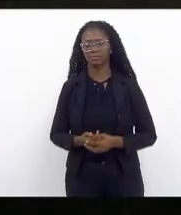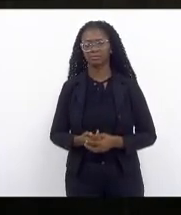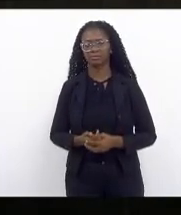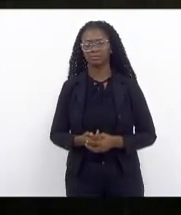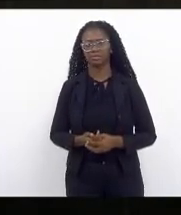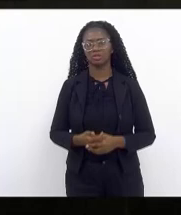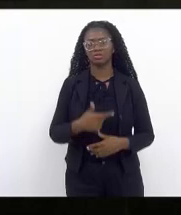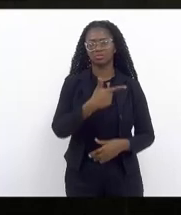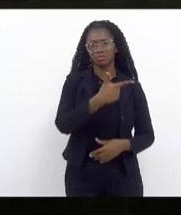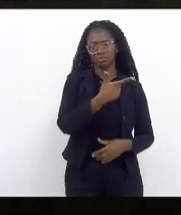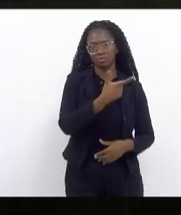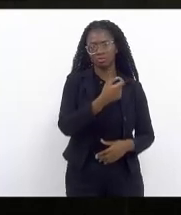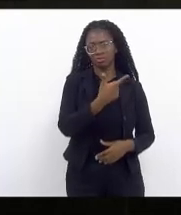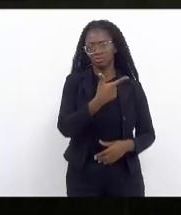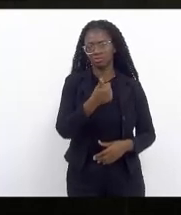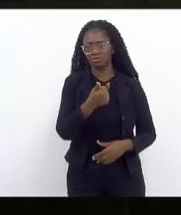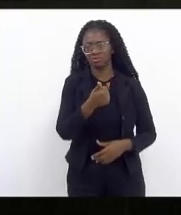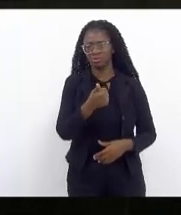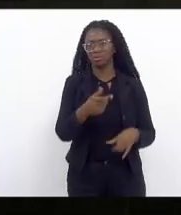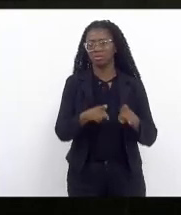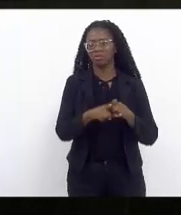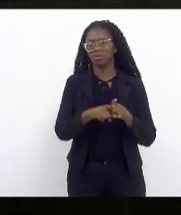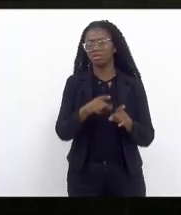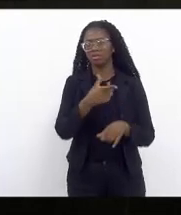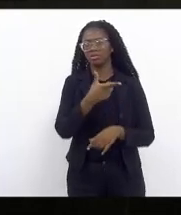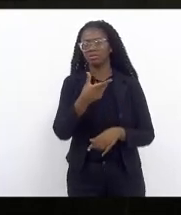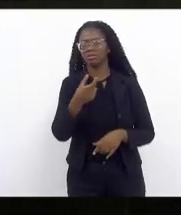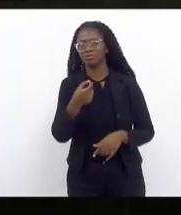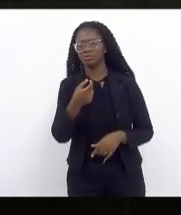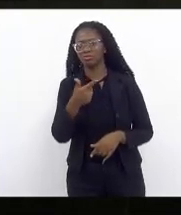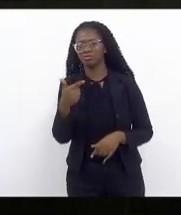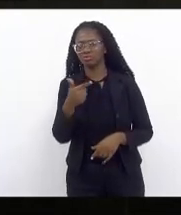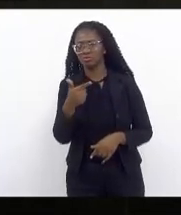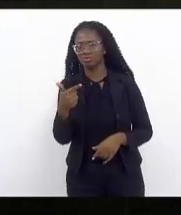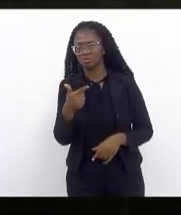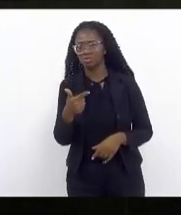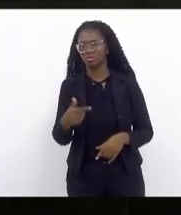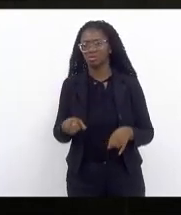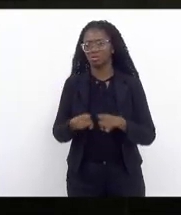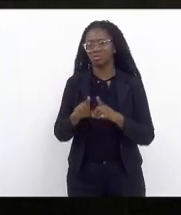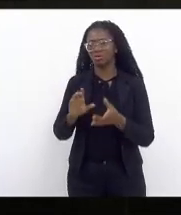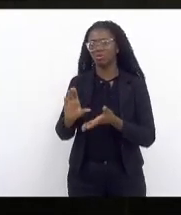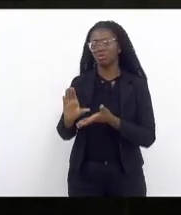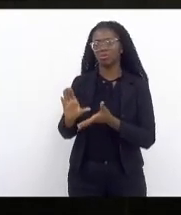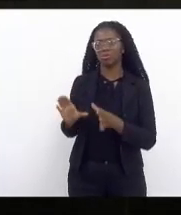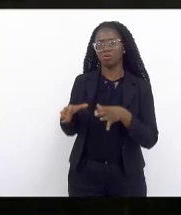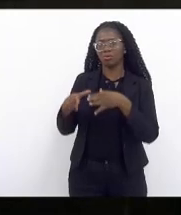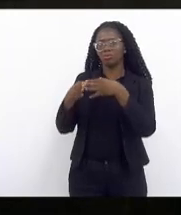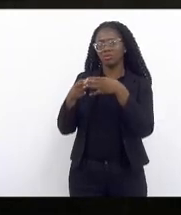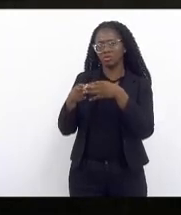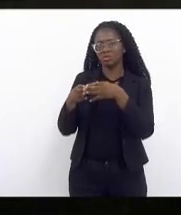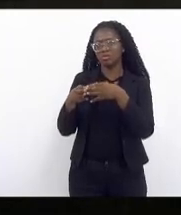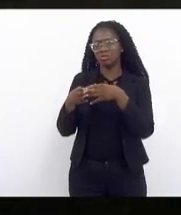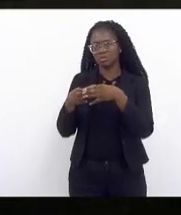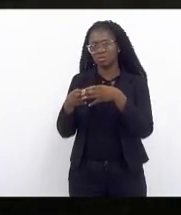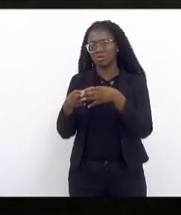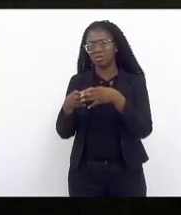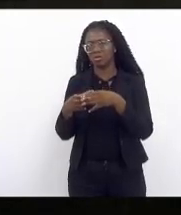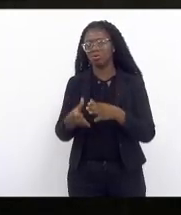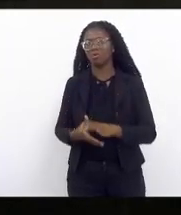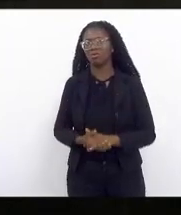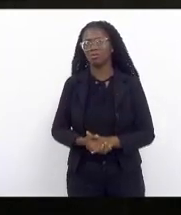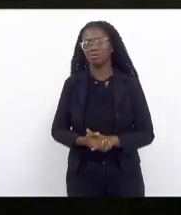para 2022 nós discutimos hoje na comissão de orçamento de fato um ano atípico